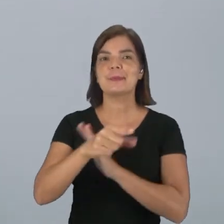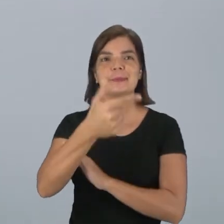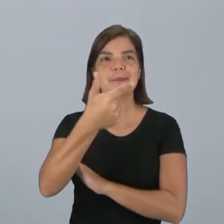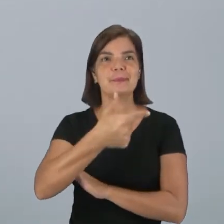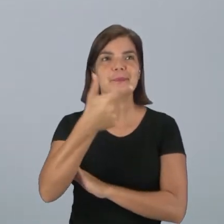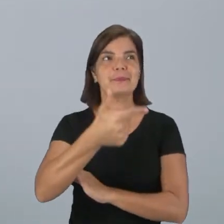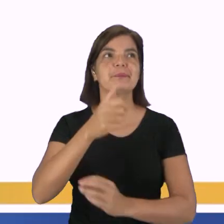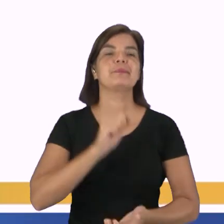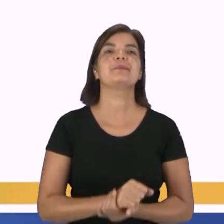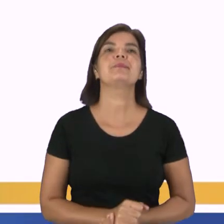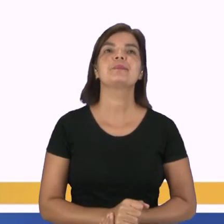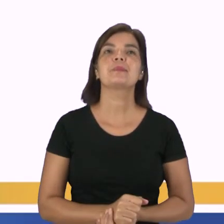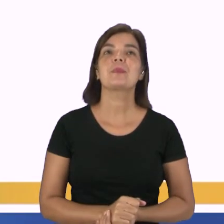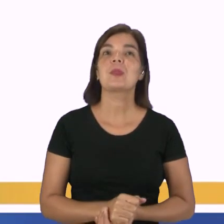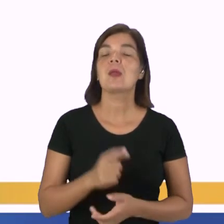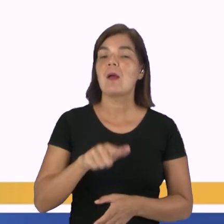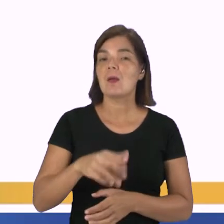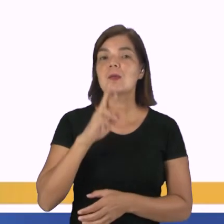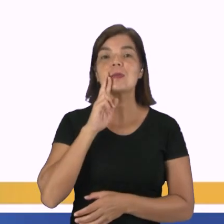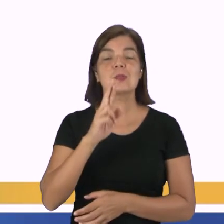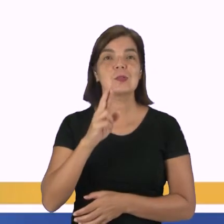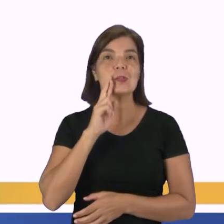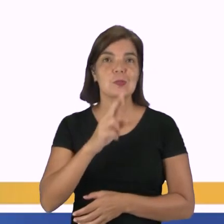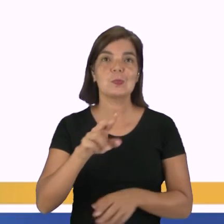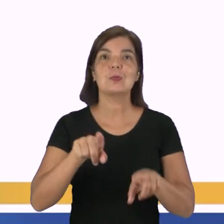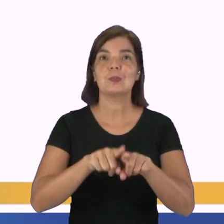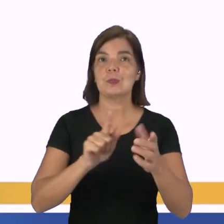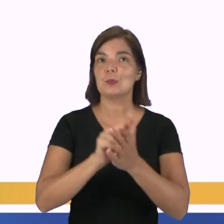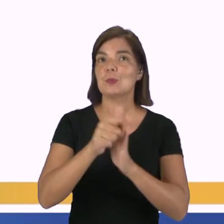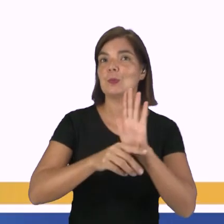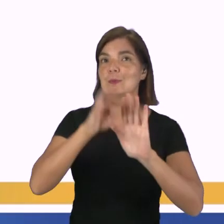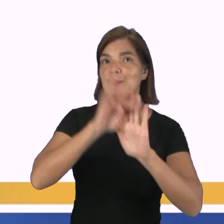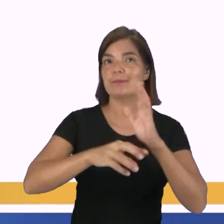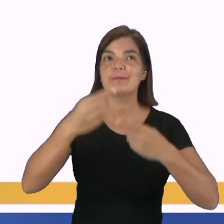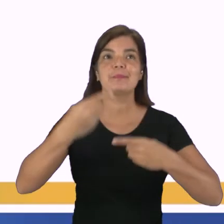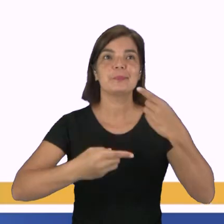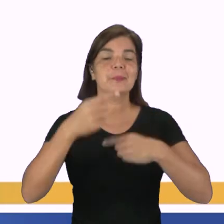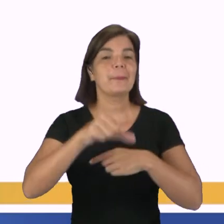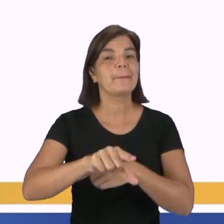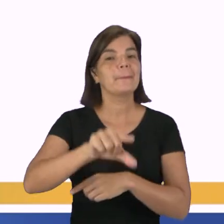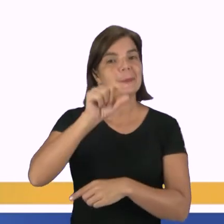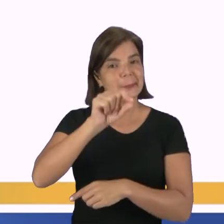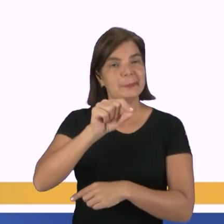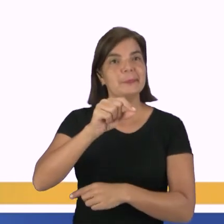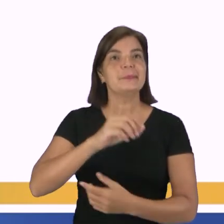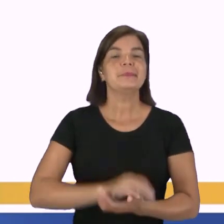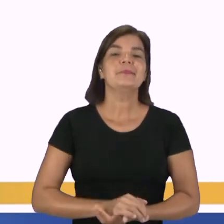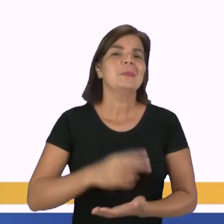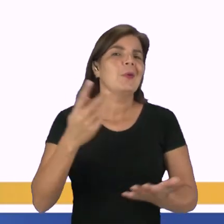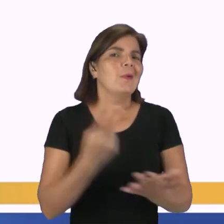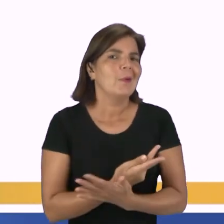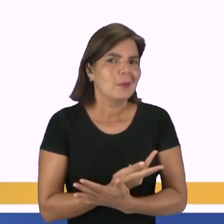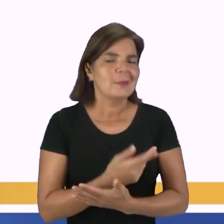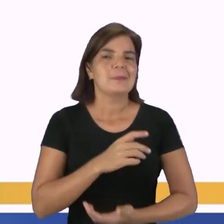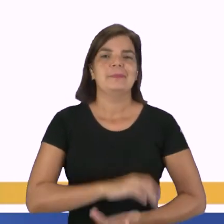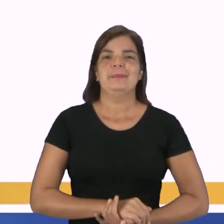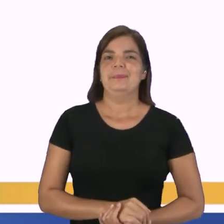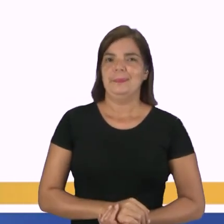2. De acordo com as afirmativas sobre gênero textual debate, marque a alternativa